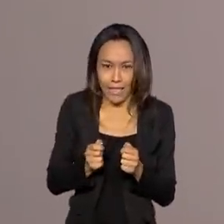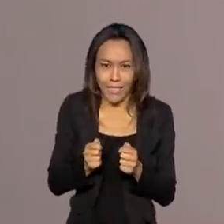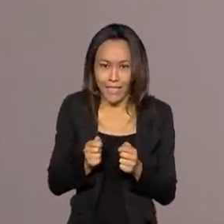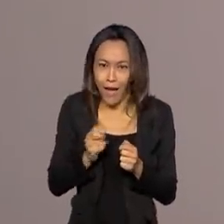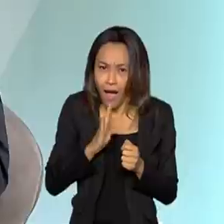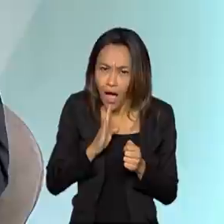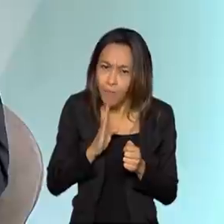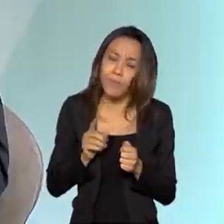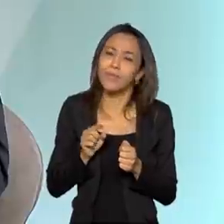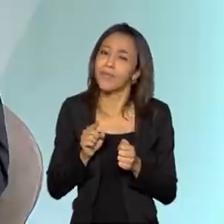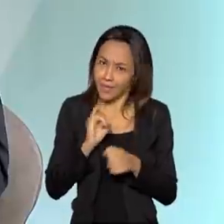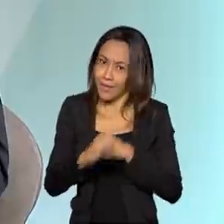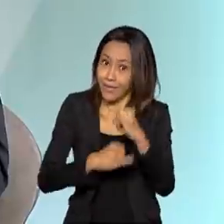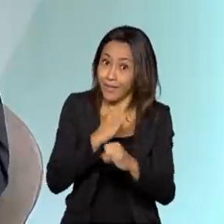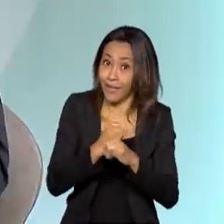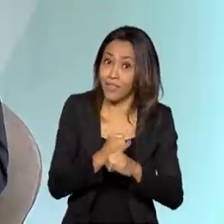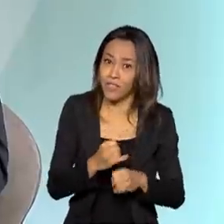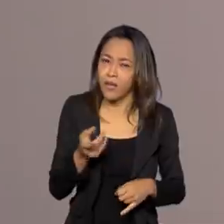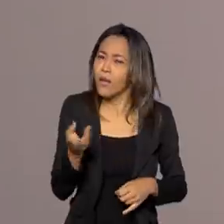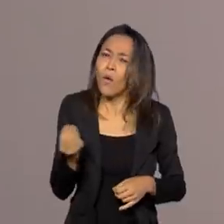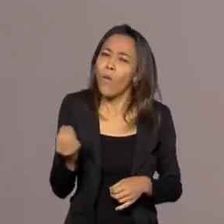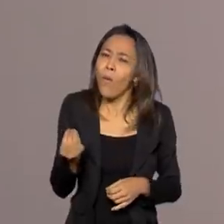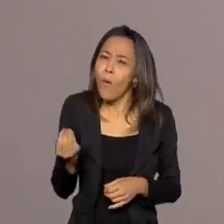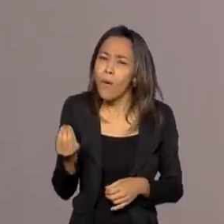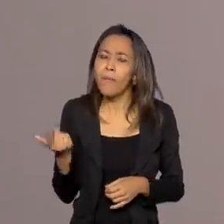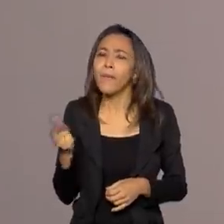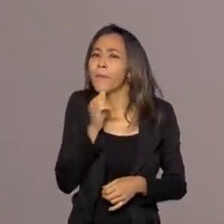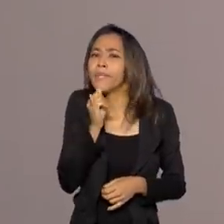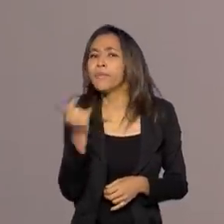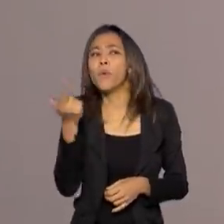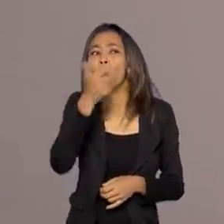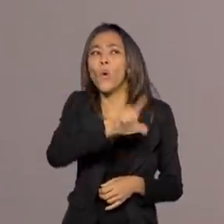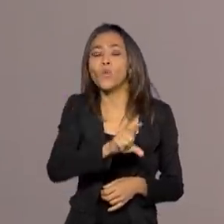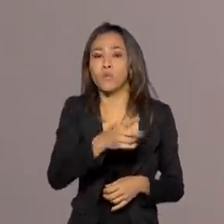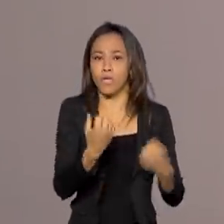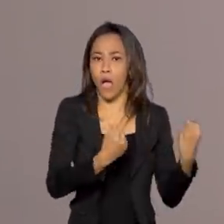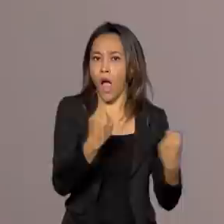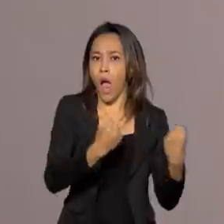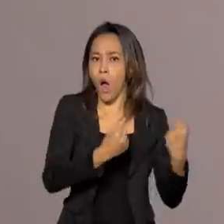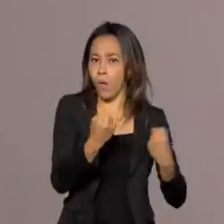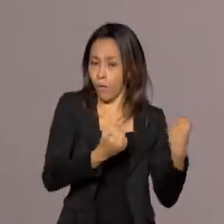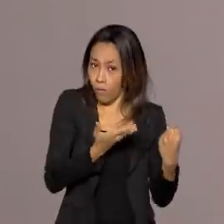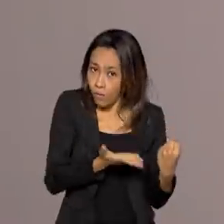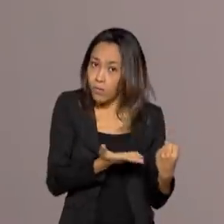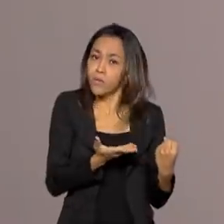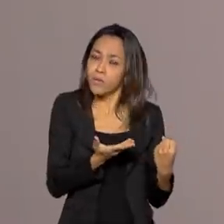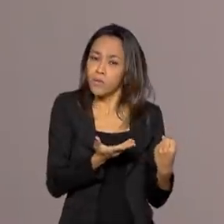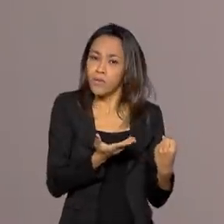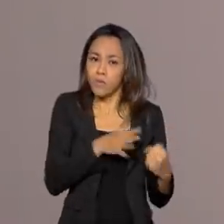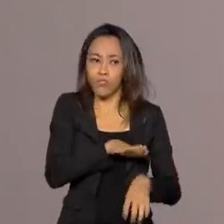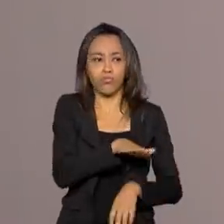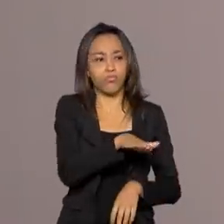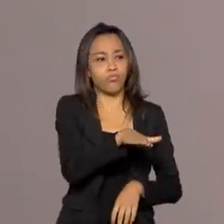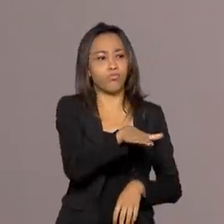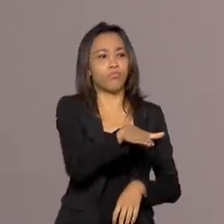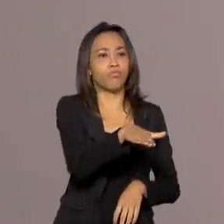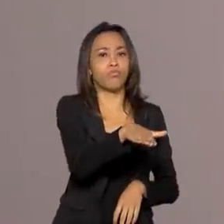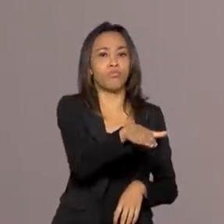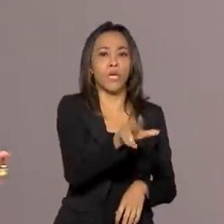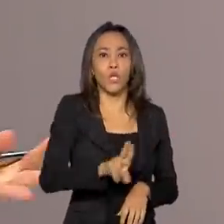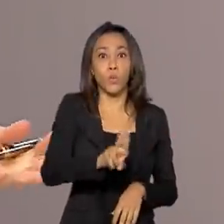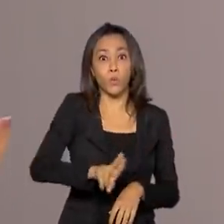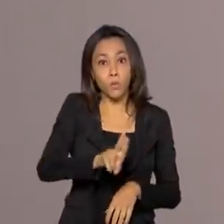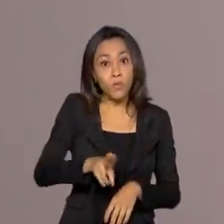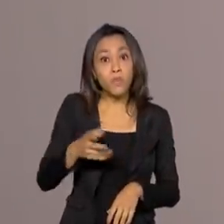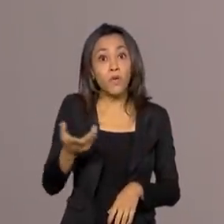menor, né? Vamos levar para caminhos como, por exemplo, carros autônomos, né? Como que isso pode acontecer e